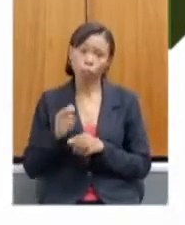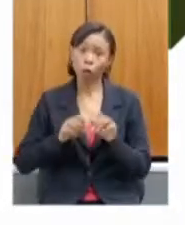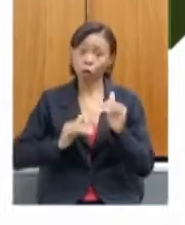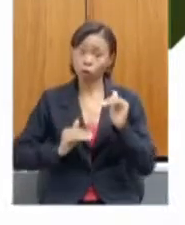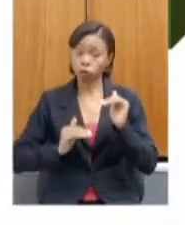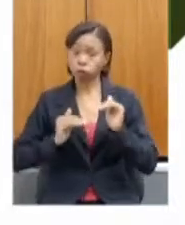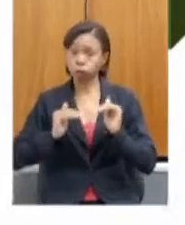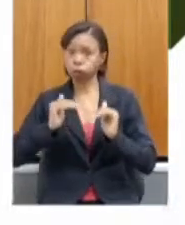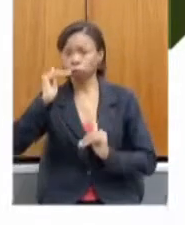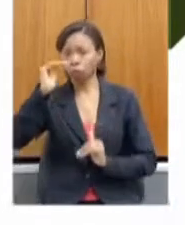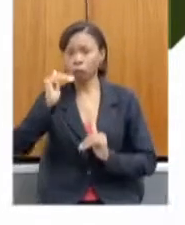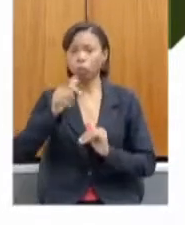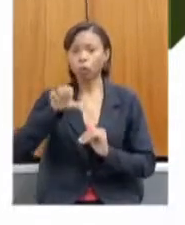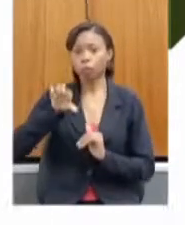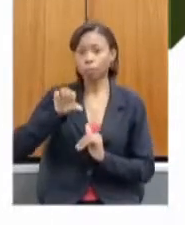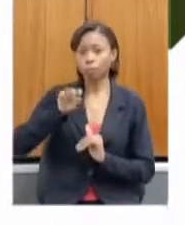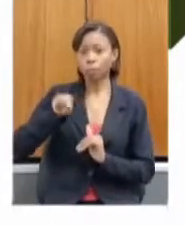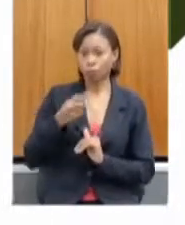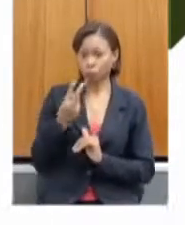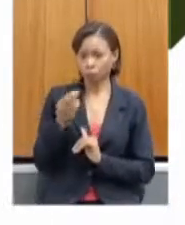9,2%